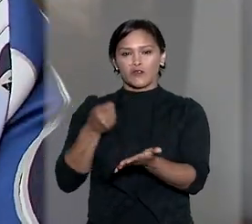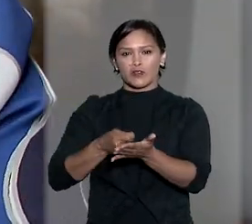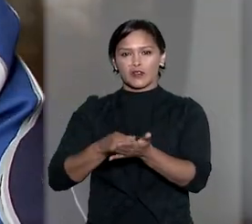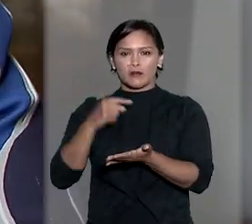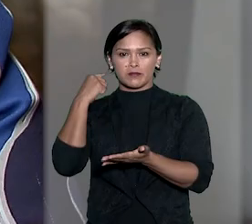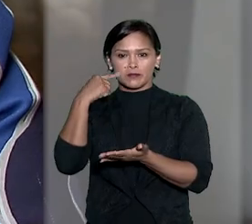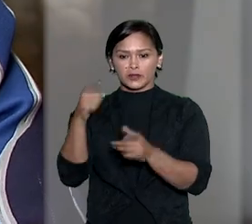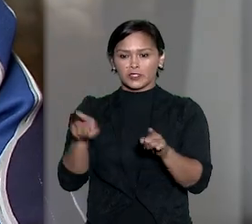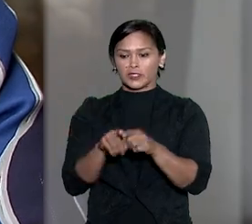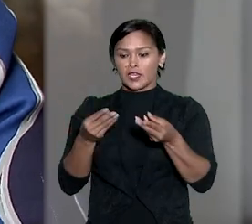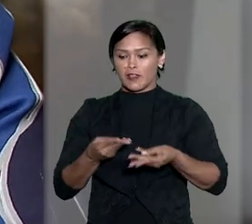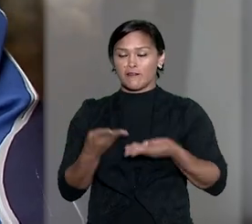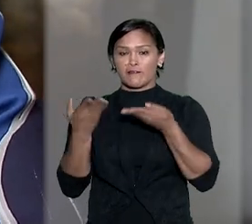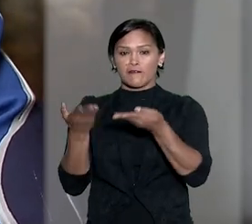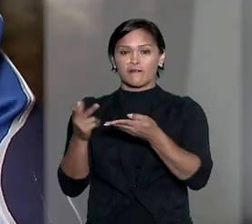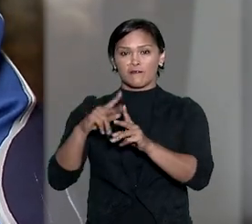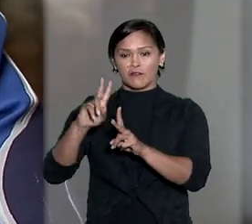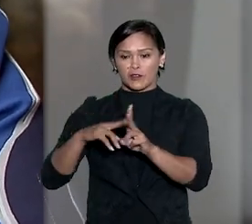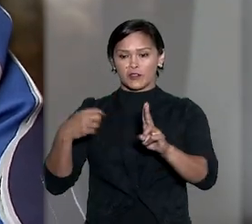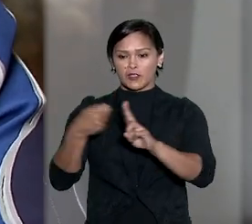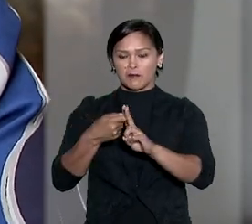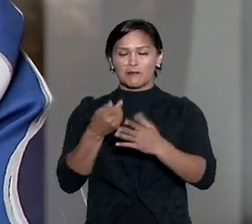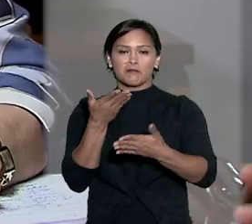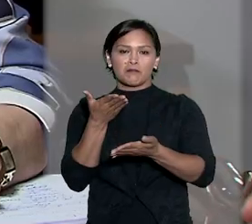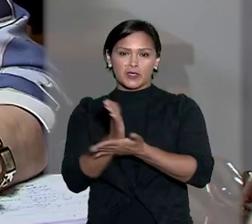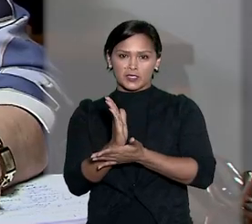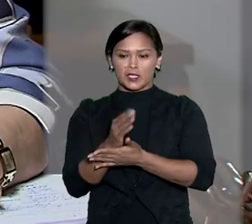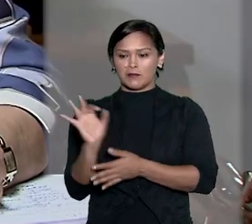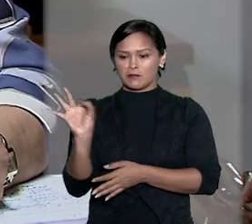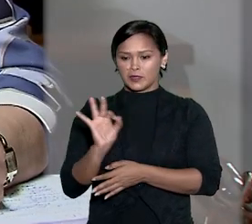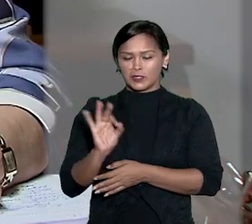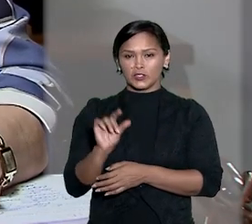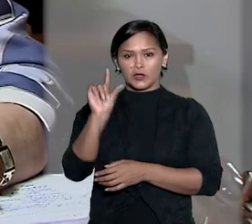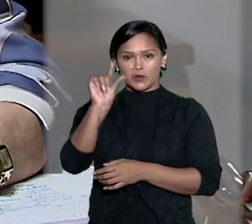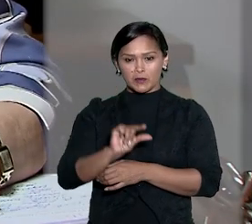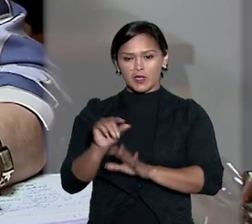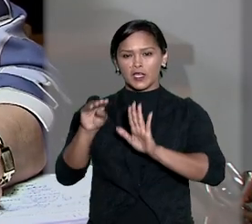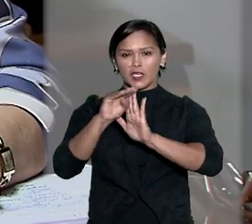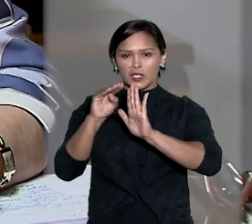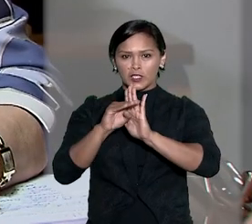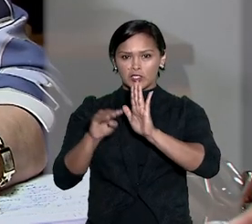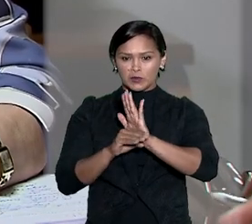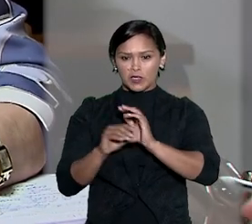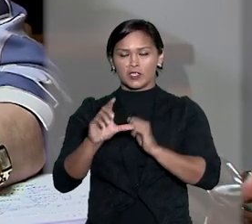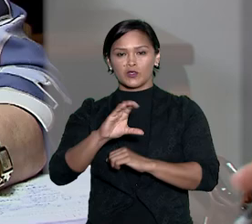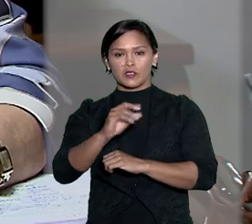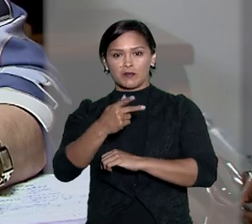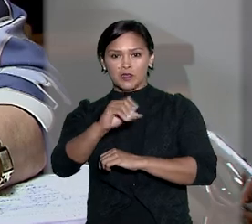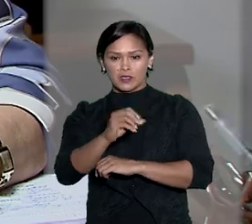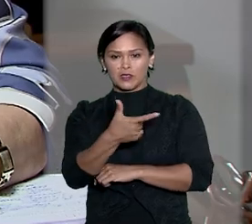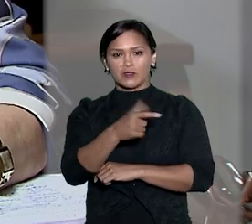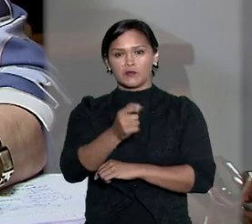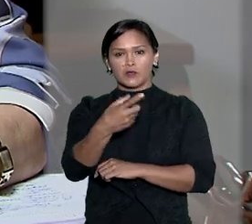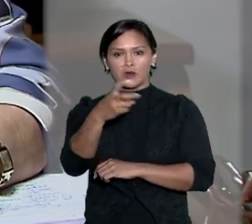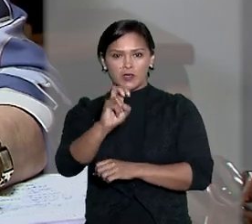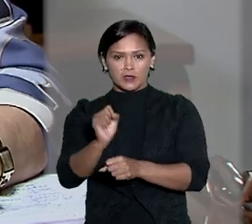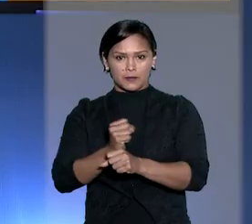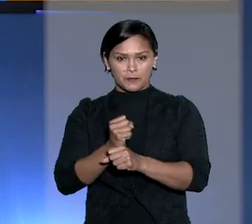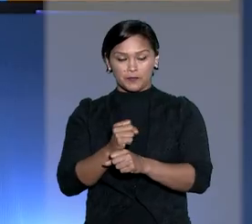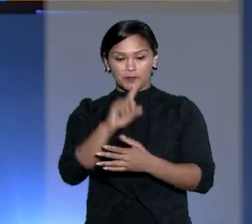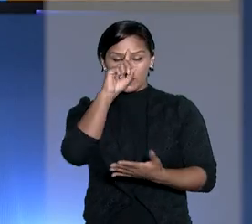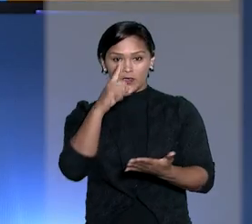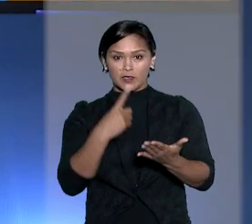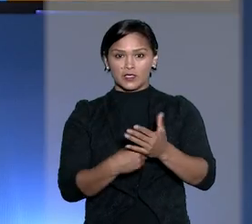advocatícios em favor do advogado da parte executada nos percentuais mínimos estipulados no CPC de 2015.